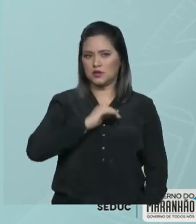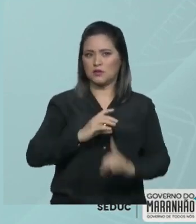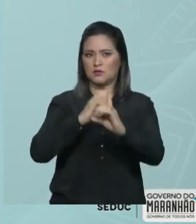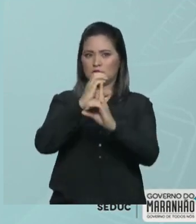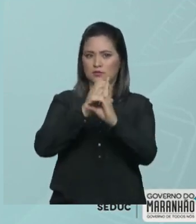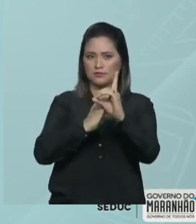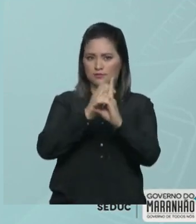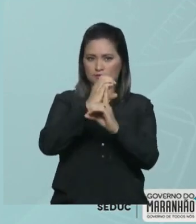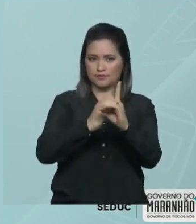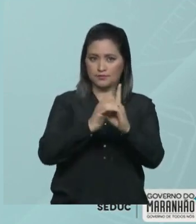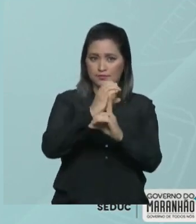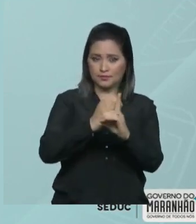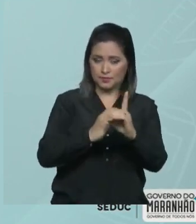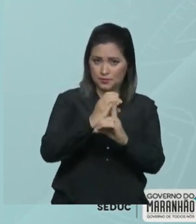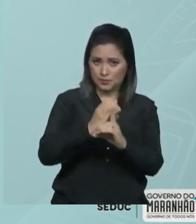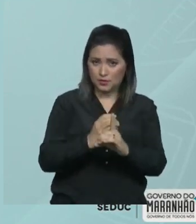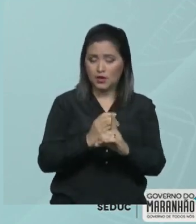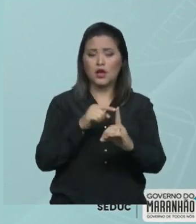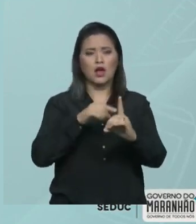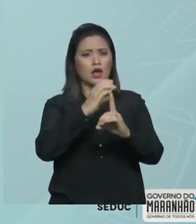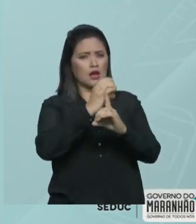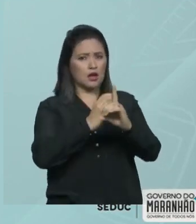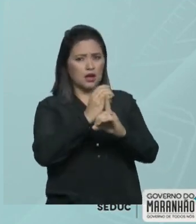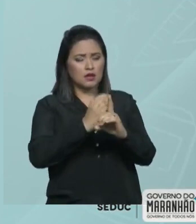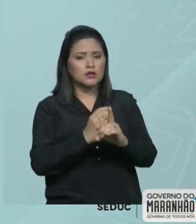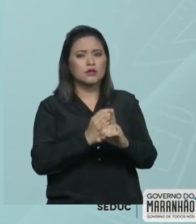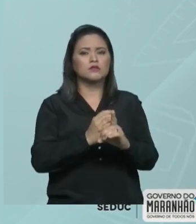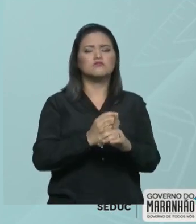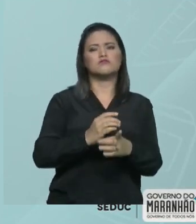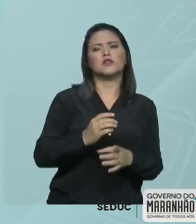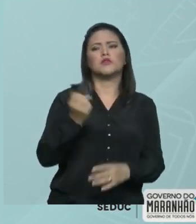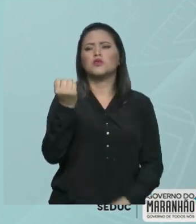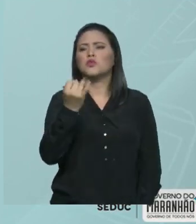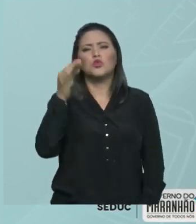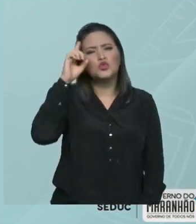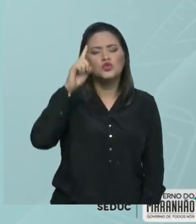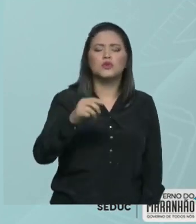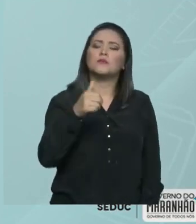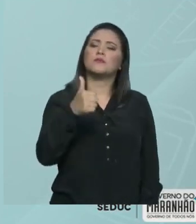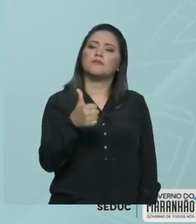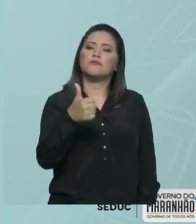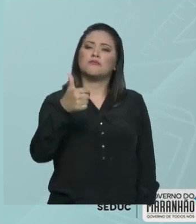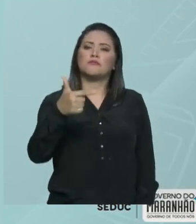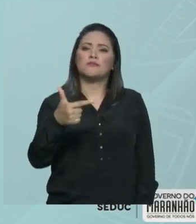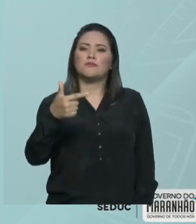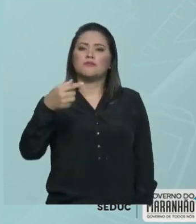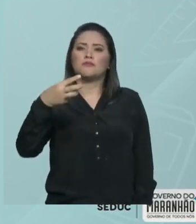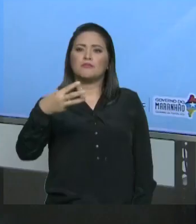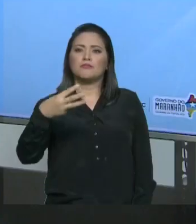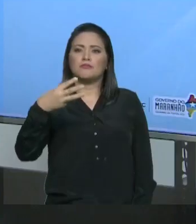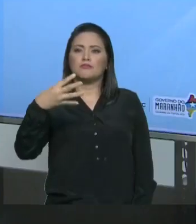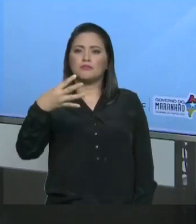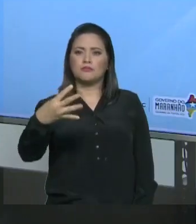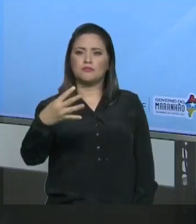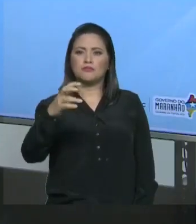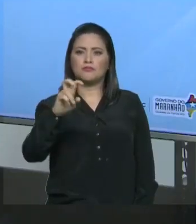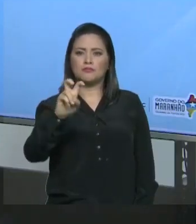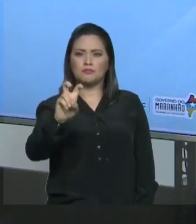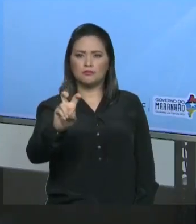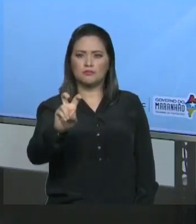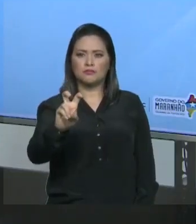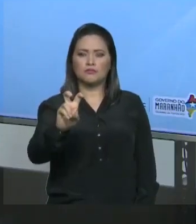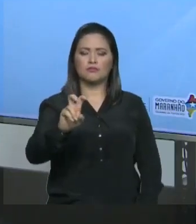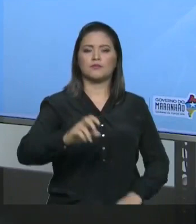calendário você tem a contagem dos dias. Dia primeiro, dois, três, quatro, cinco.